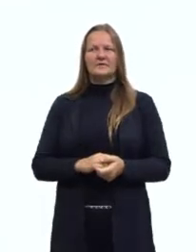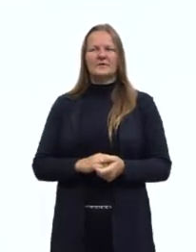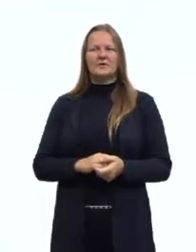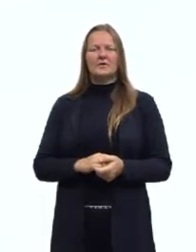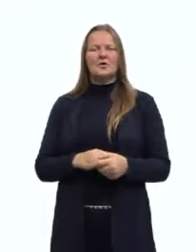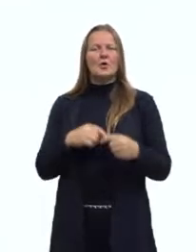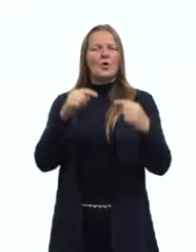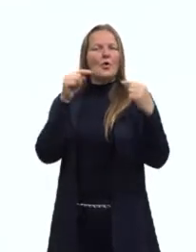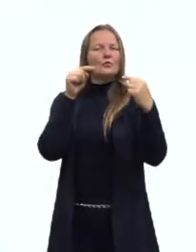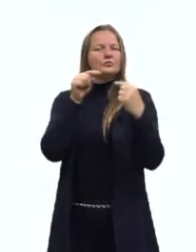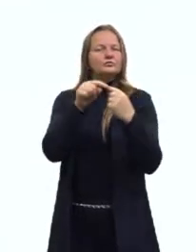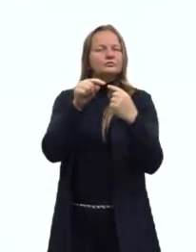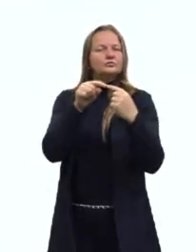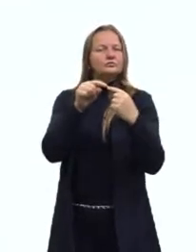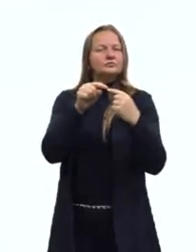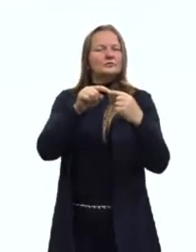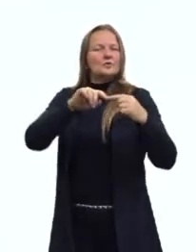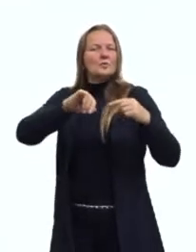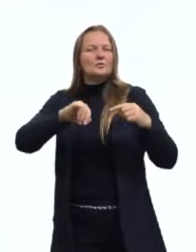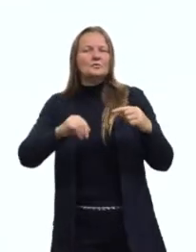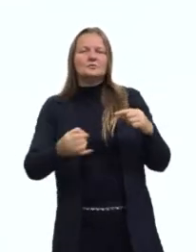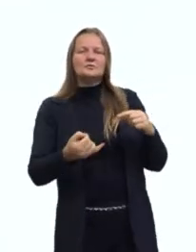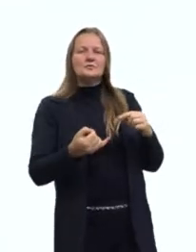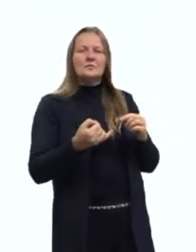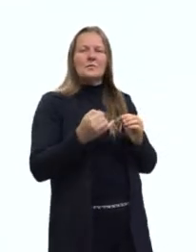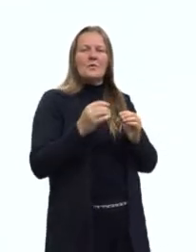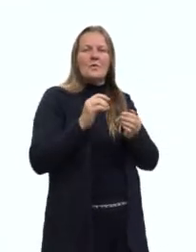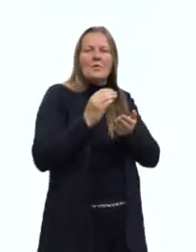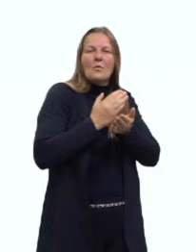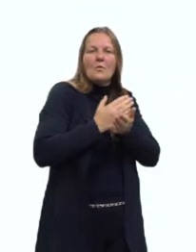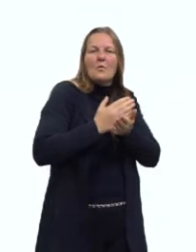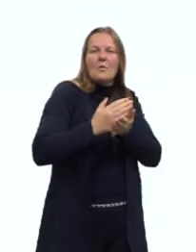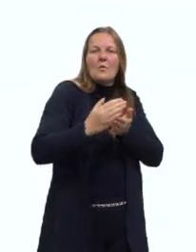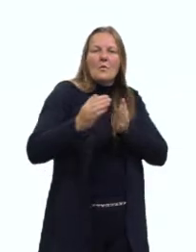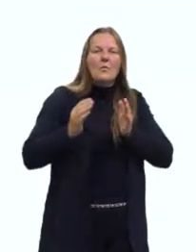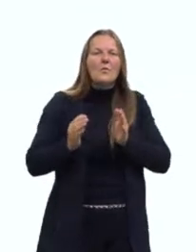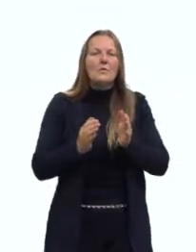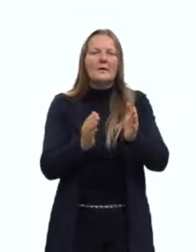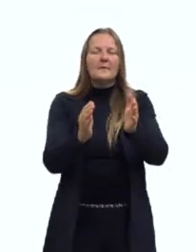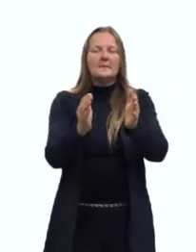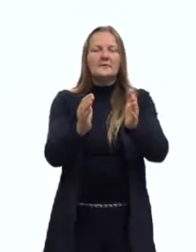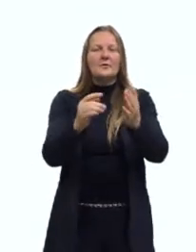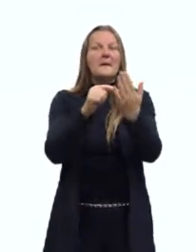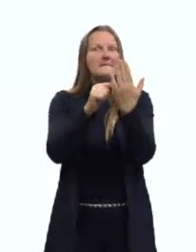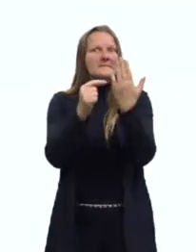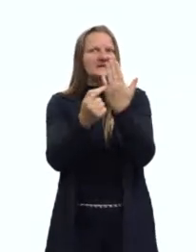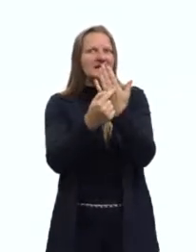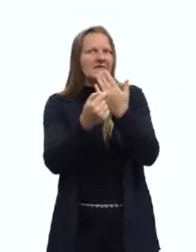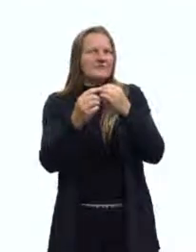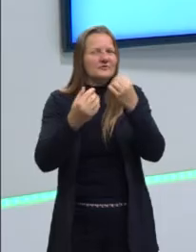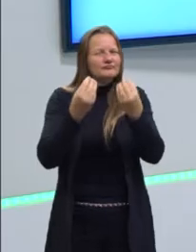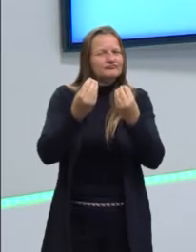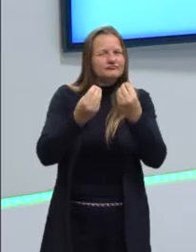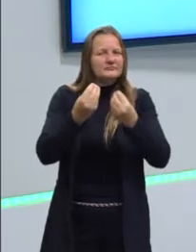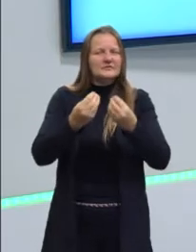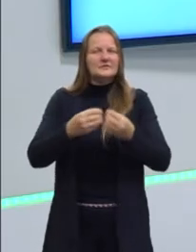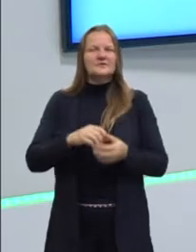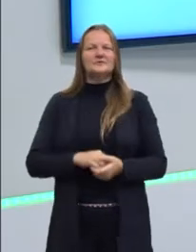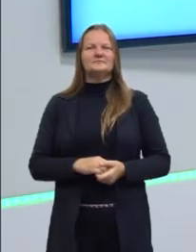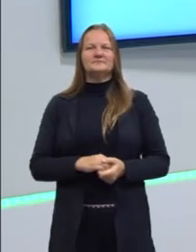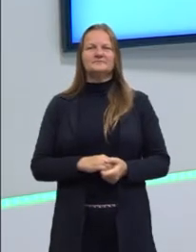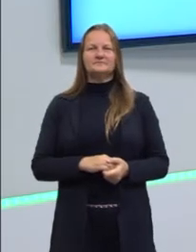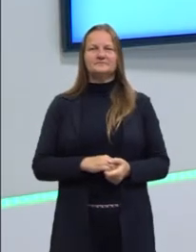Os fins justificam os meios. Então, tem que meter o louco mesmo.